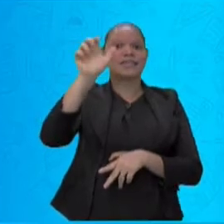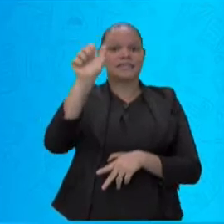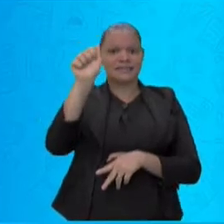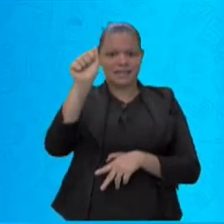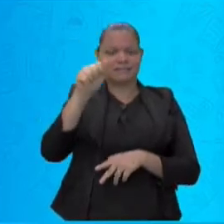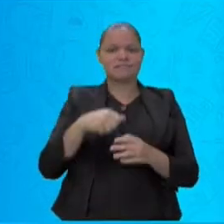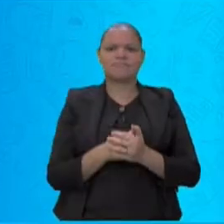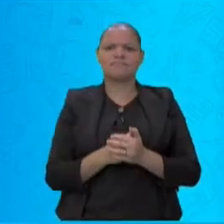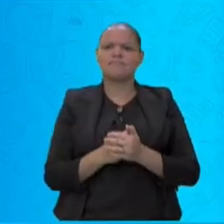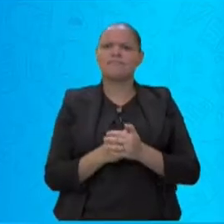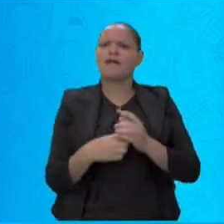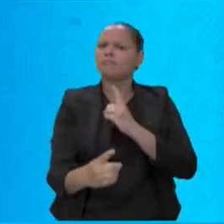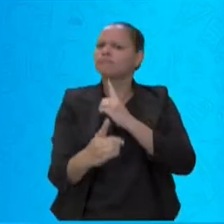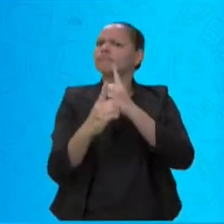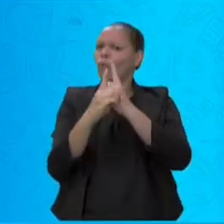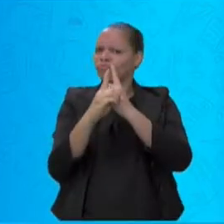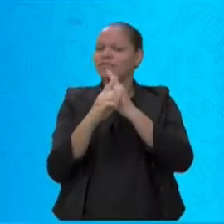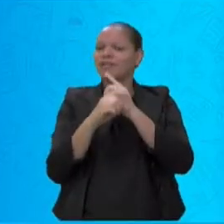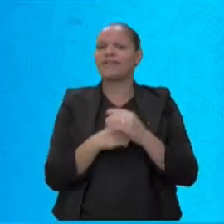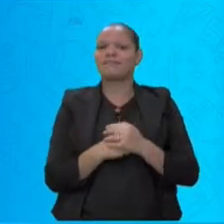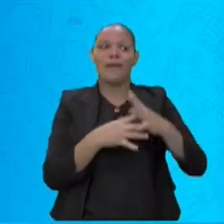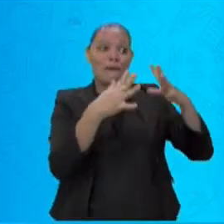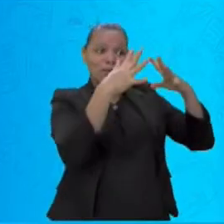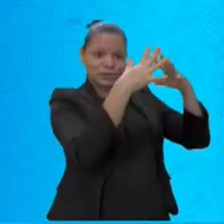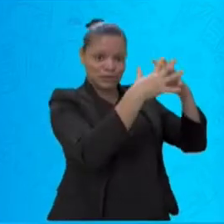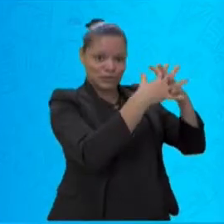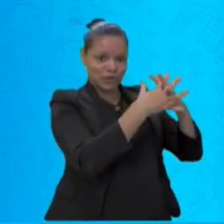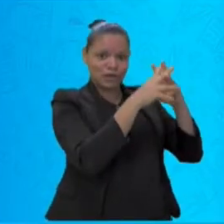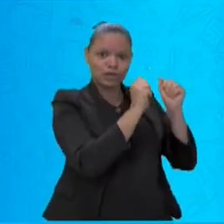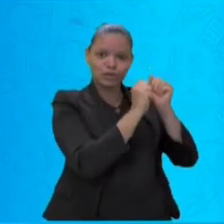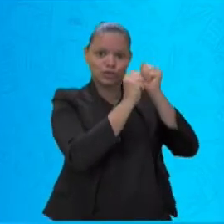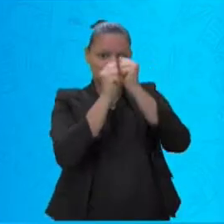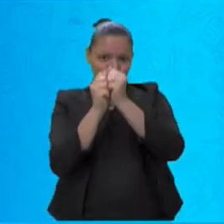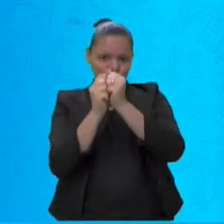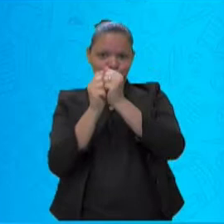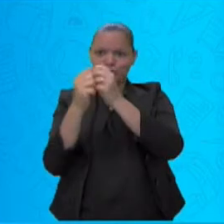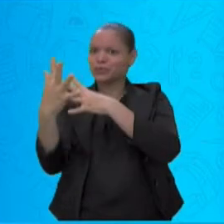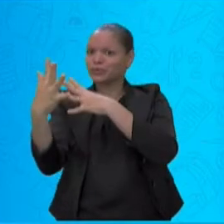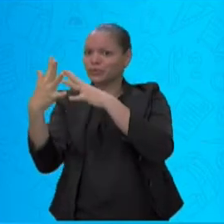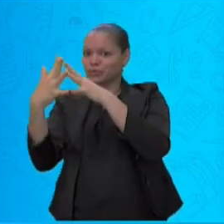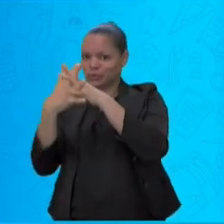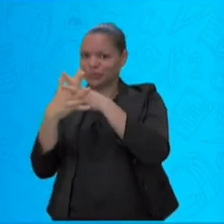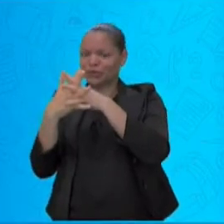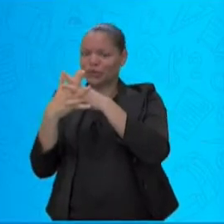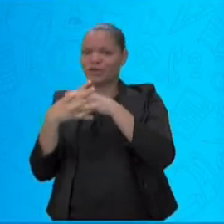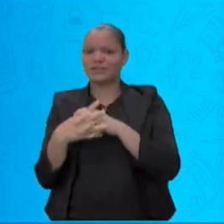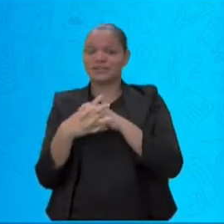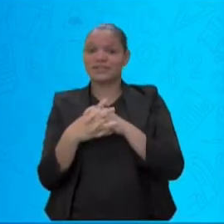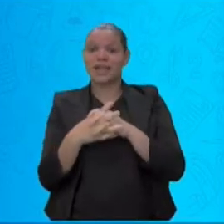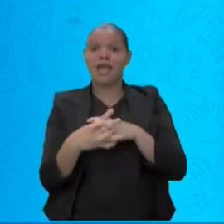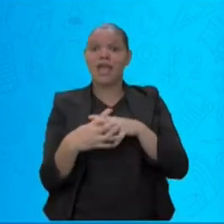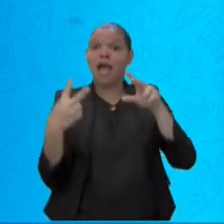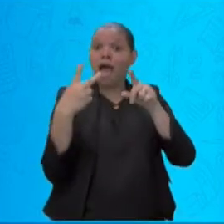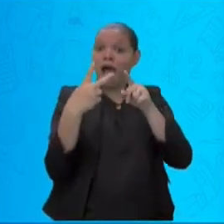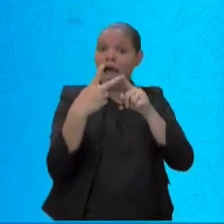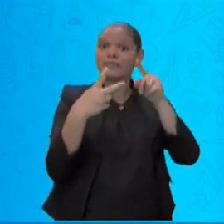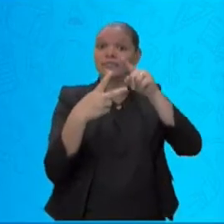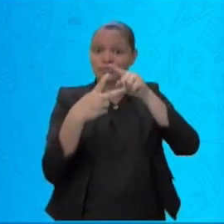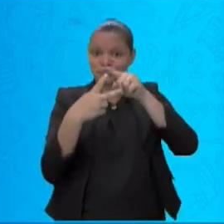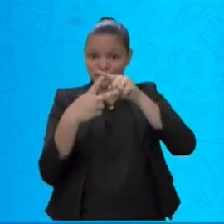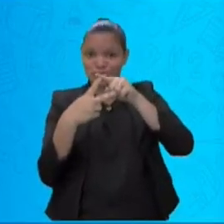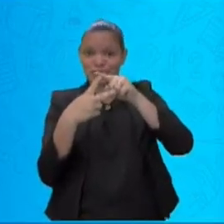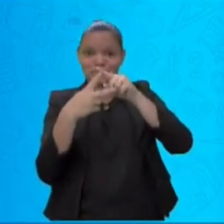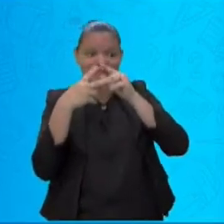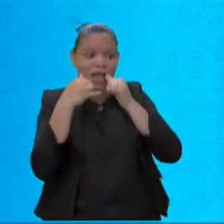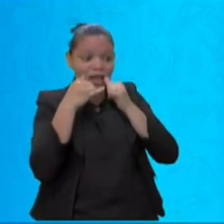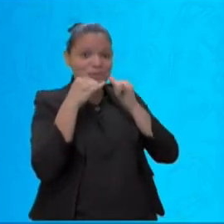consoante ao lado de consoante. E as duas são faladas. Olha para você ver como a gente pronuncia